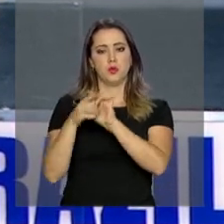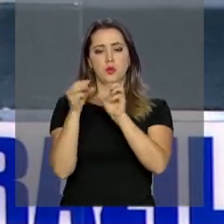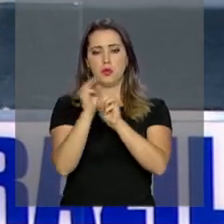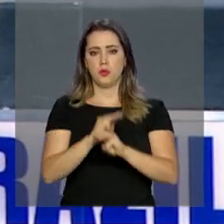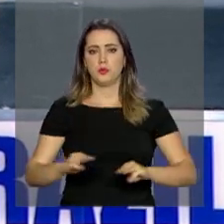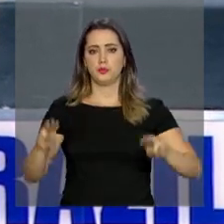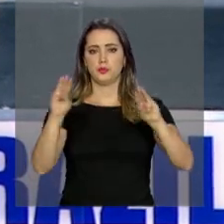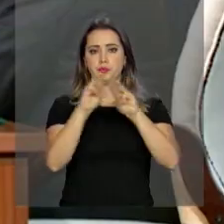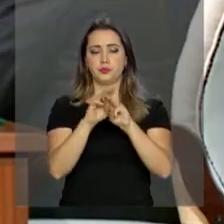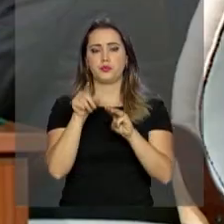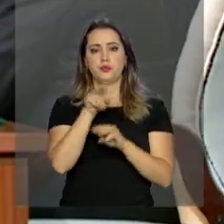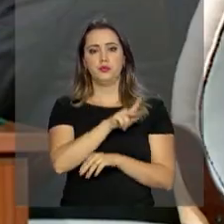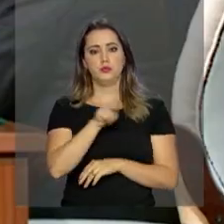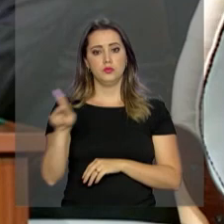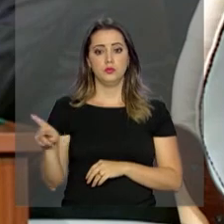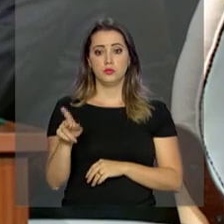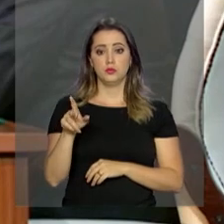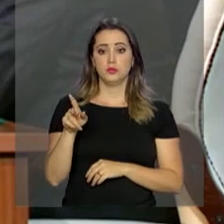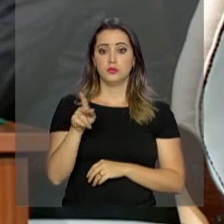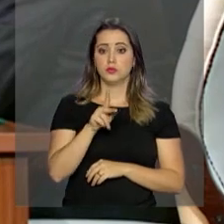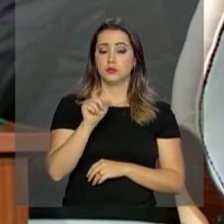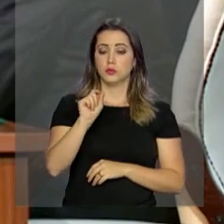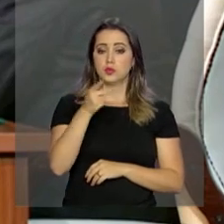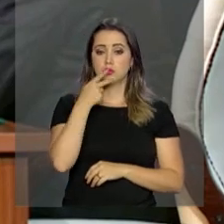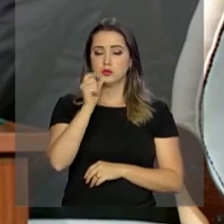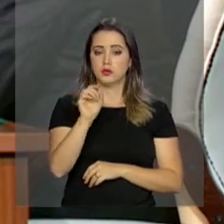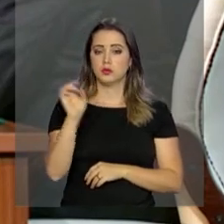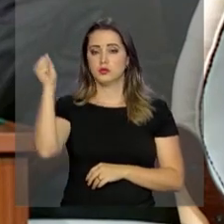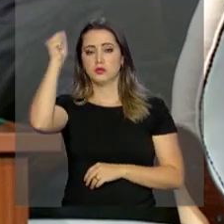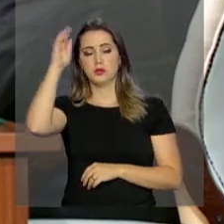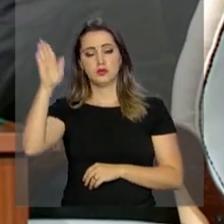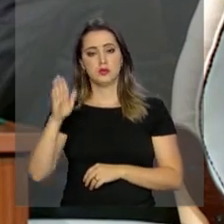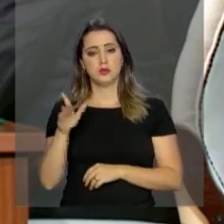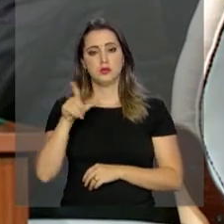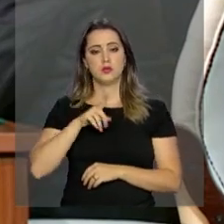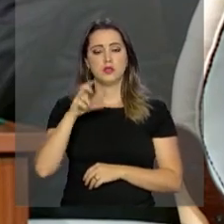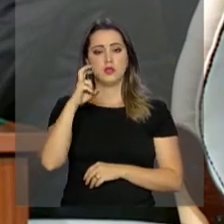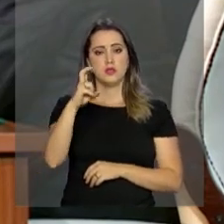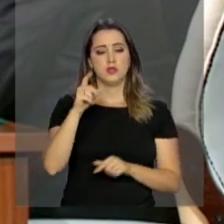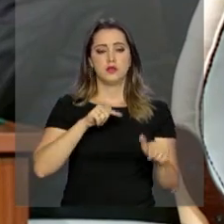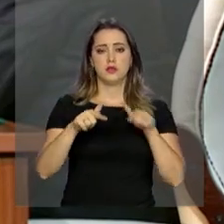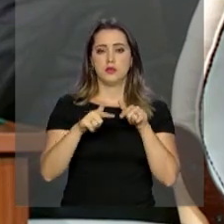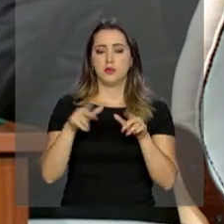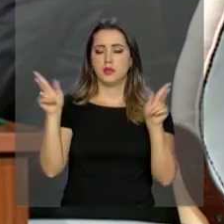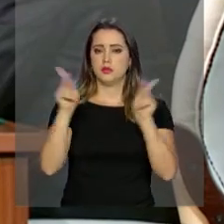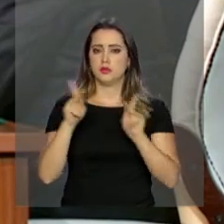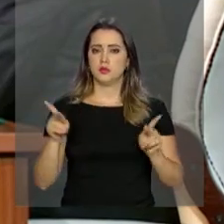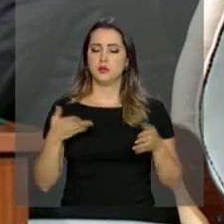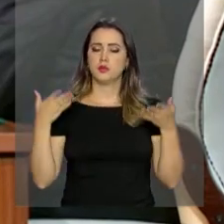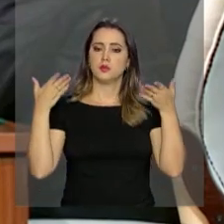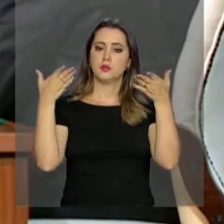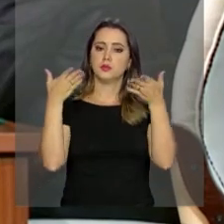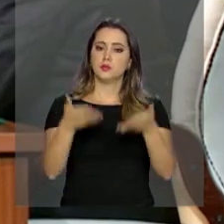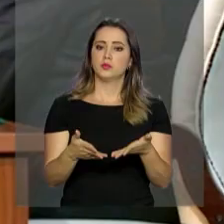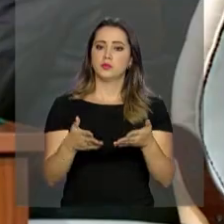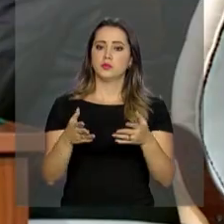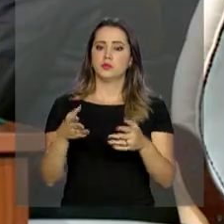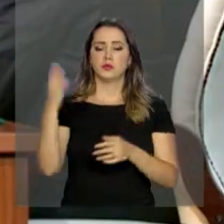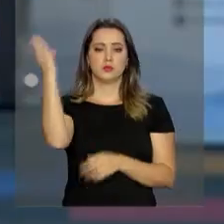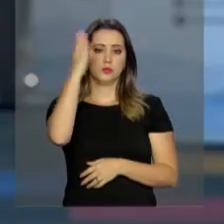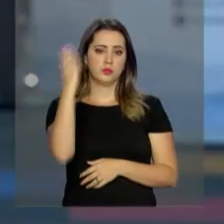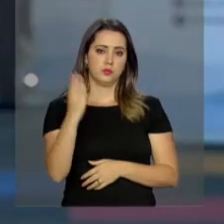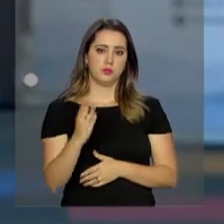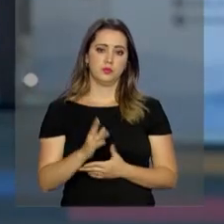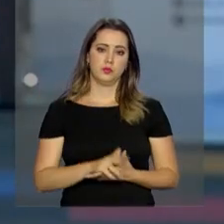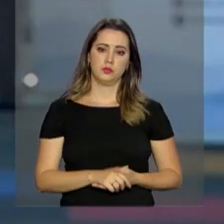Unidas. Segundo o presidente, só no continente africano, há atualmente cinco missões de paz com a participação de brasileiros.